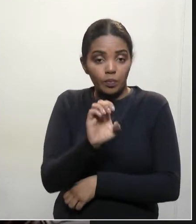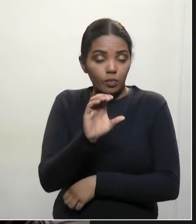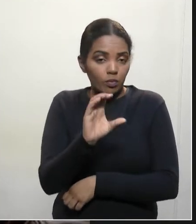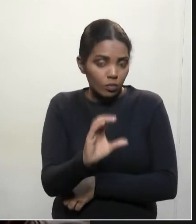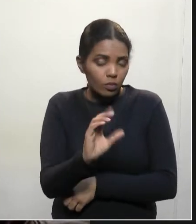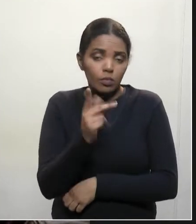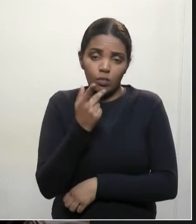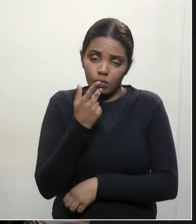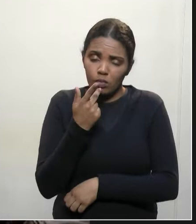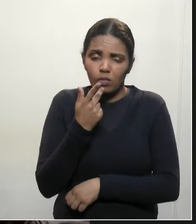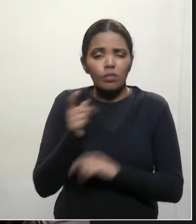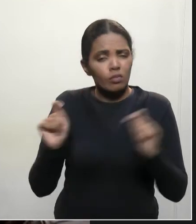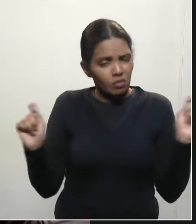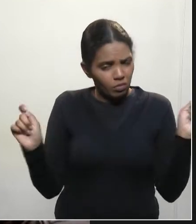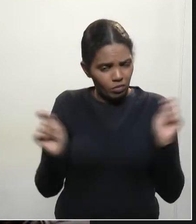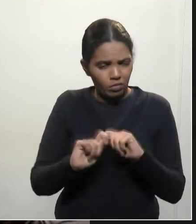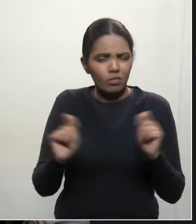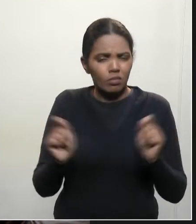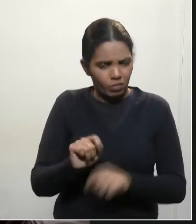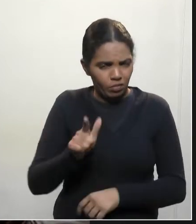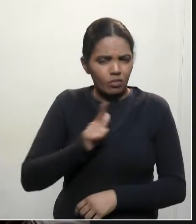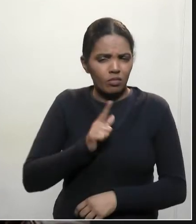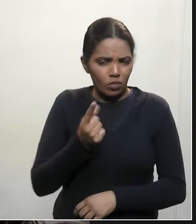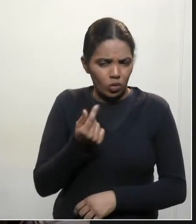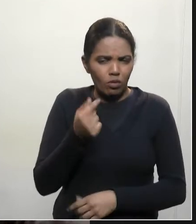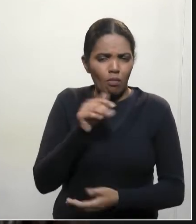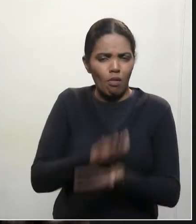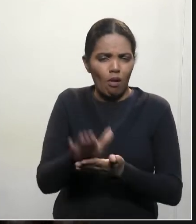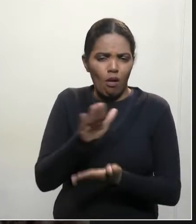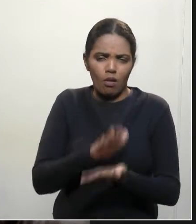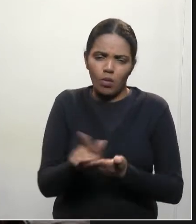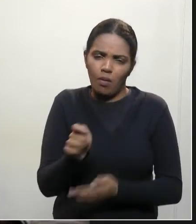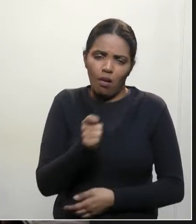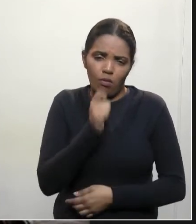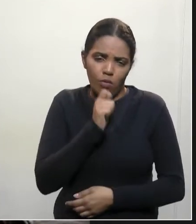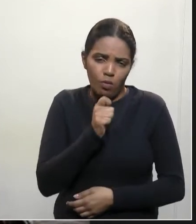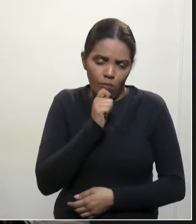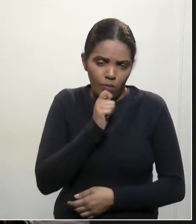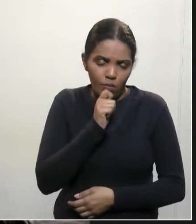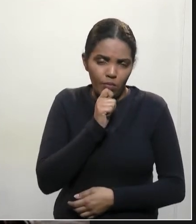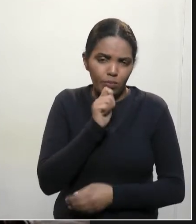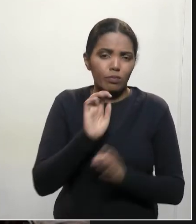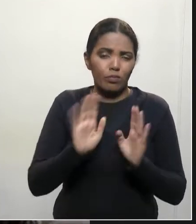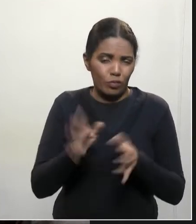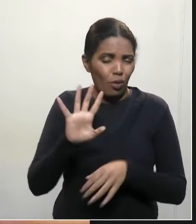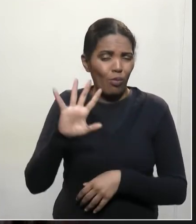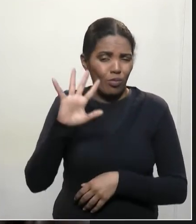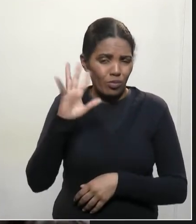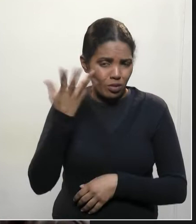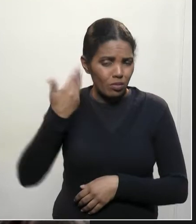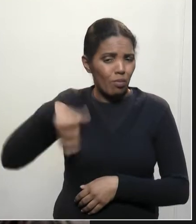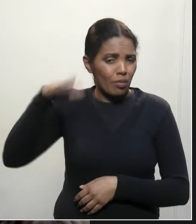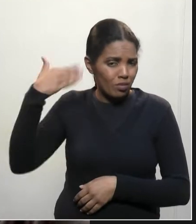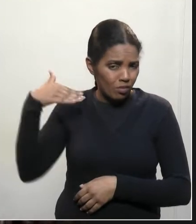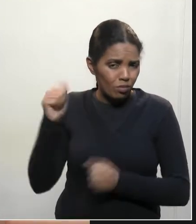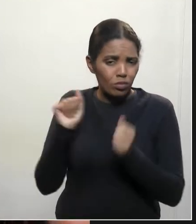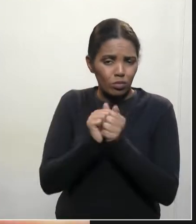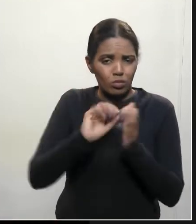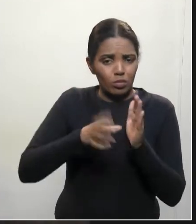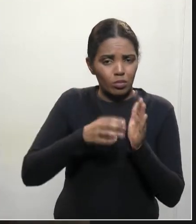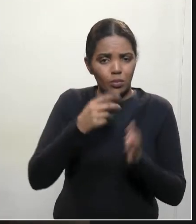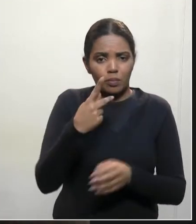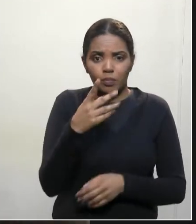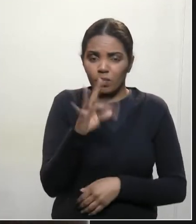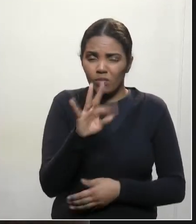dinheiro sendo gasto de maneira errada. Isso ocorreu muito no governo do PT. Se gastava muito e a educação